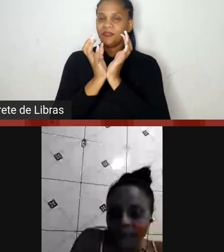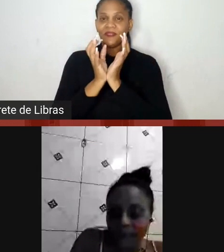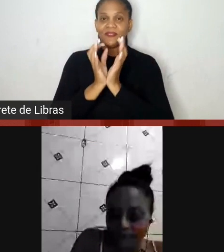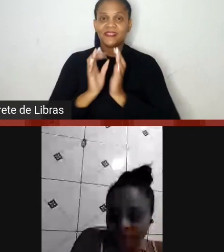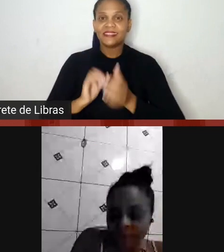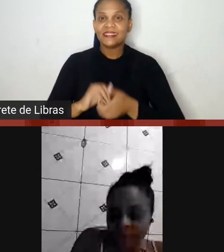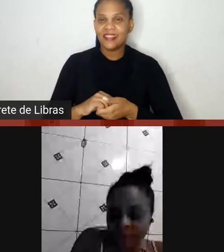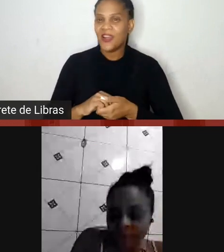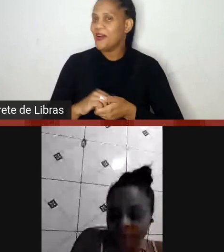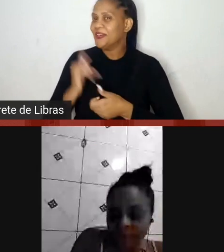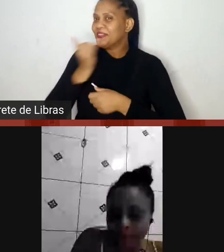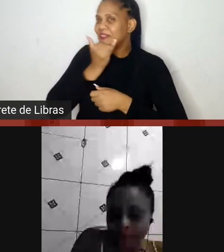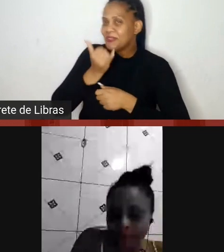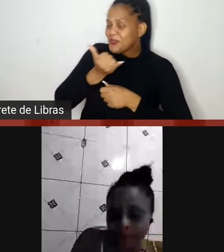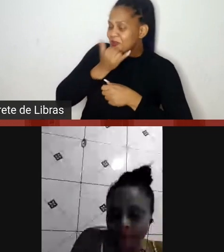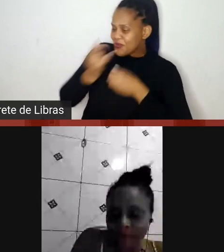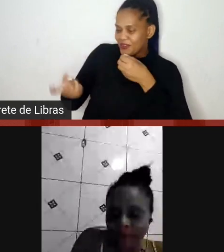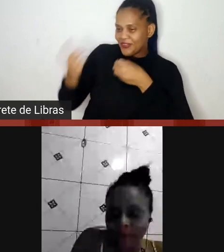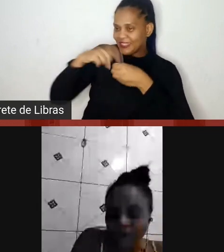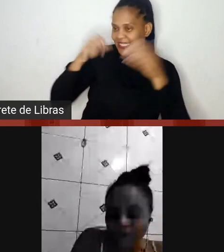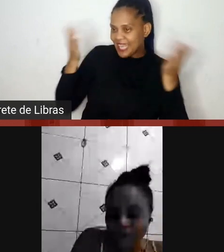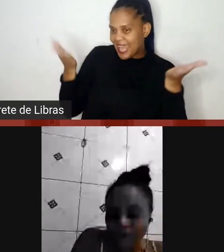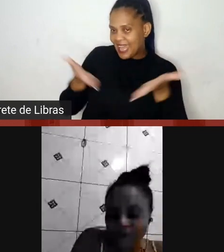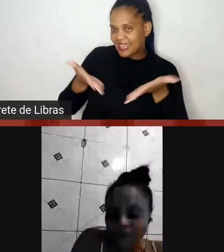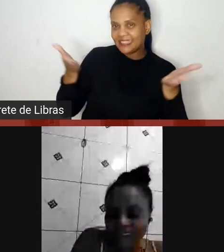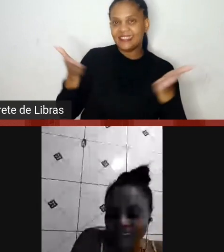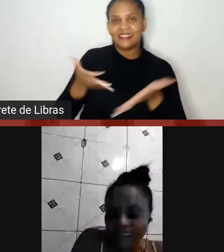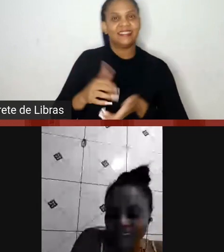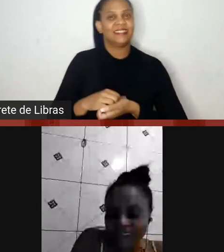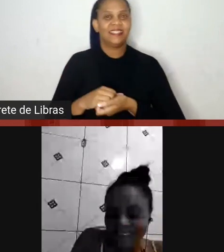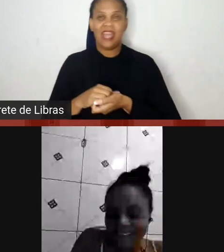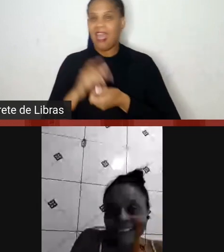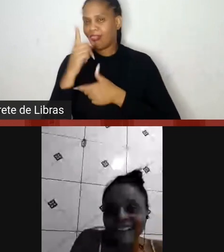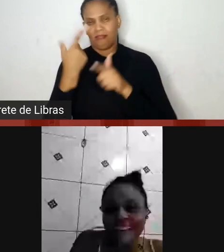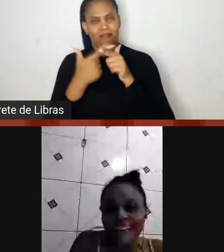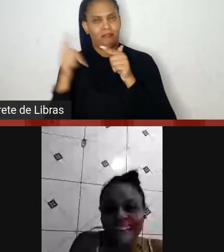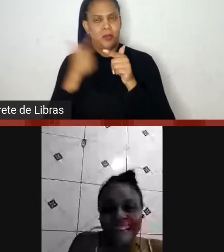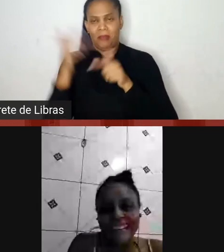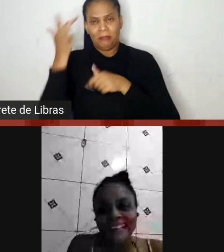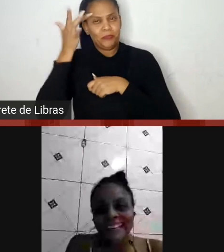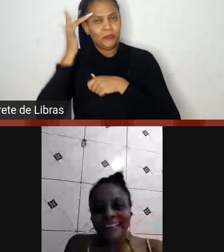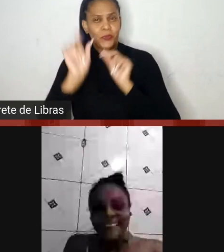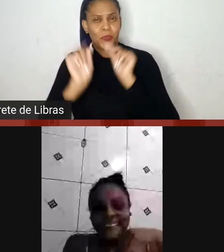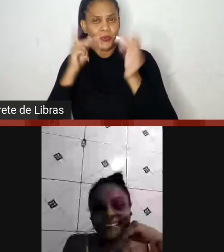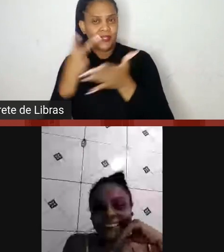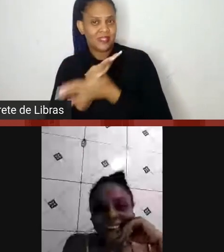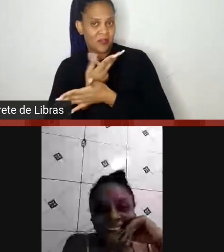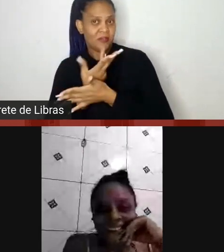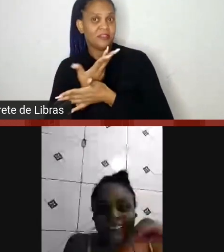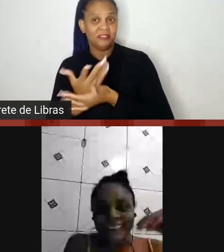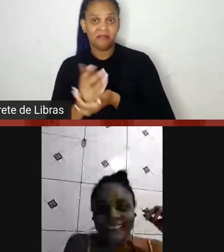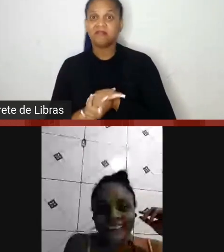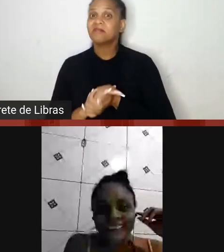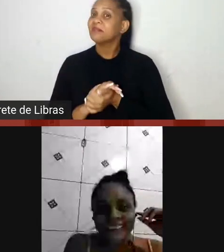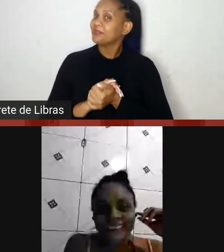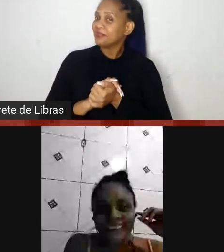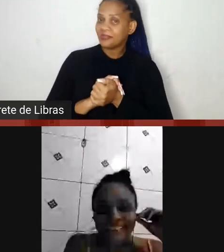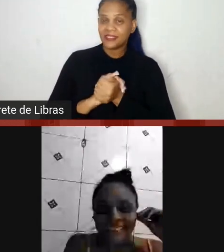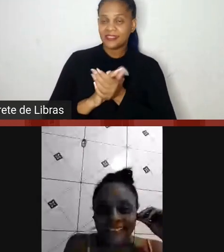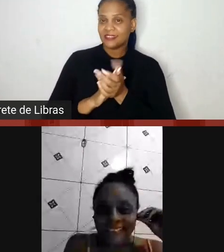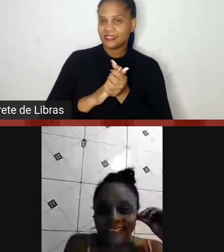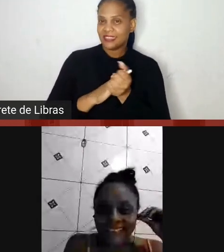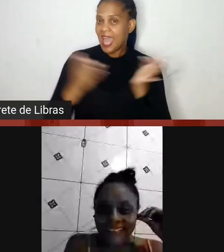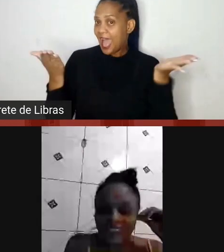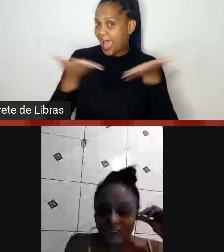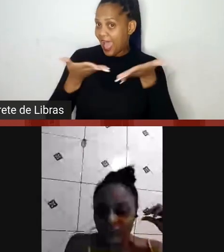luta e do sofrimento de um povo. Que deu uma caída, não sei o que foi, que eu tive que... Deu, Que ligar. Agora a gente já devolve para